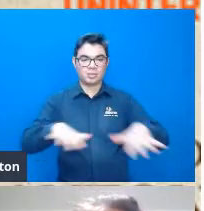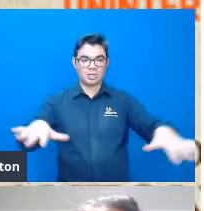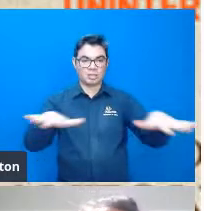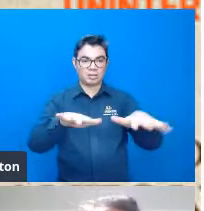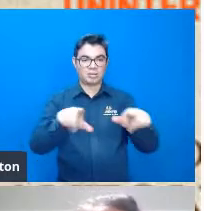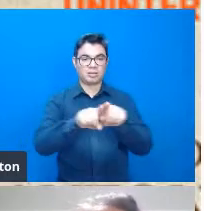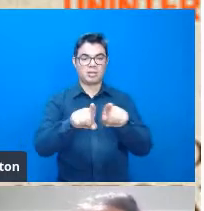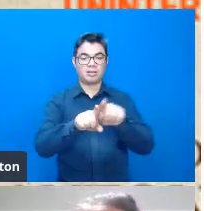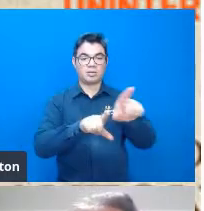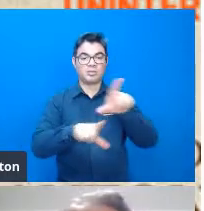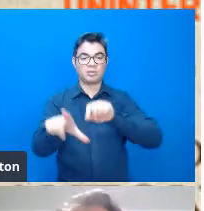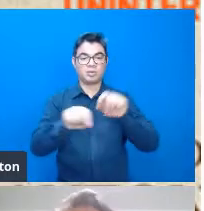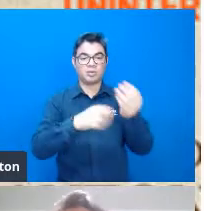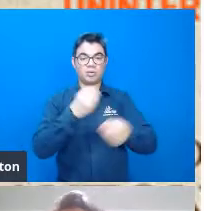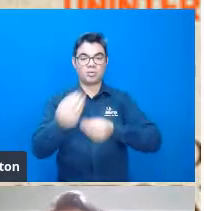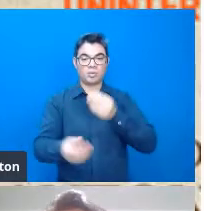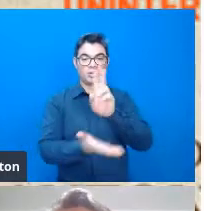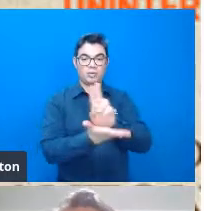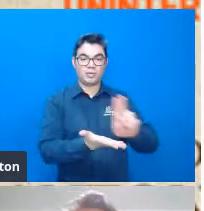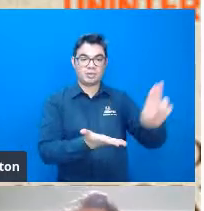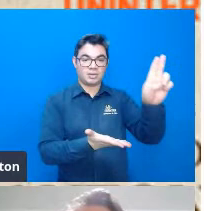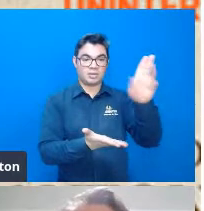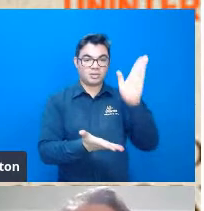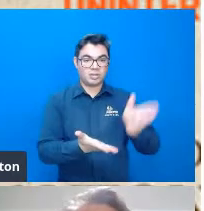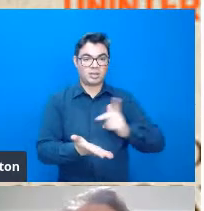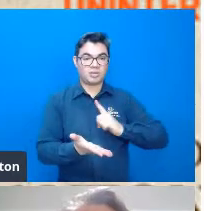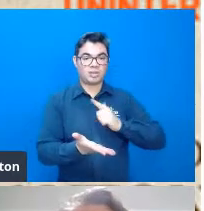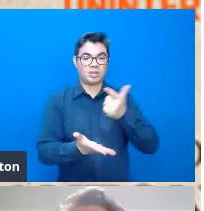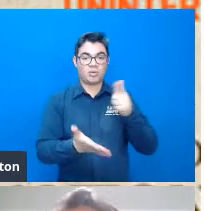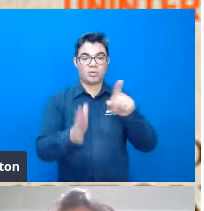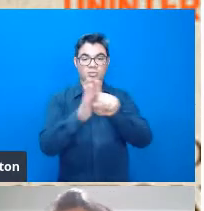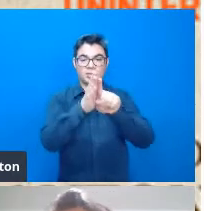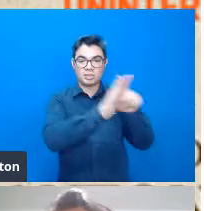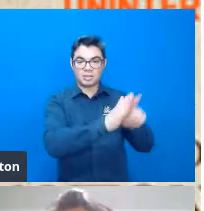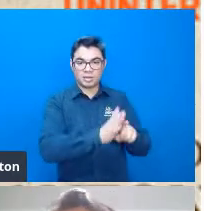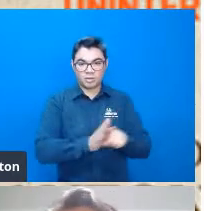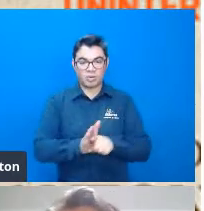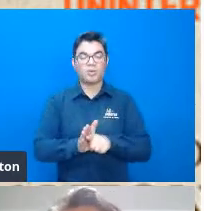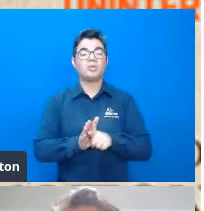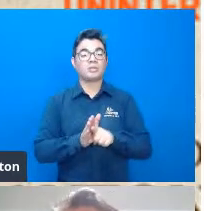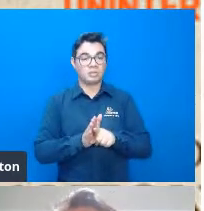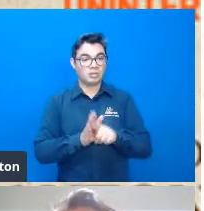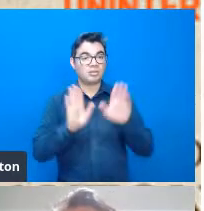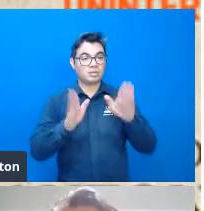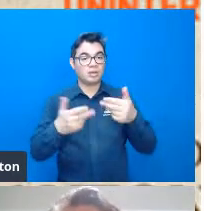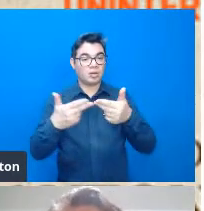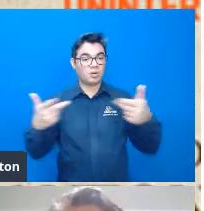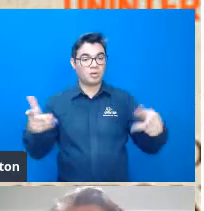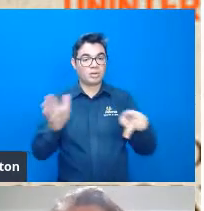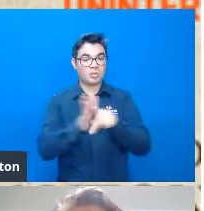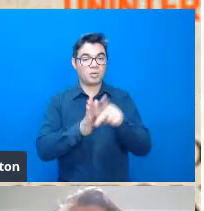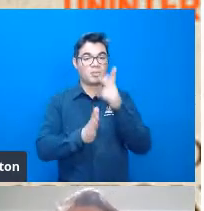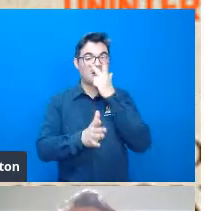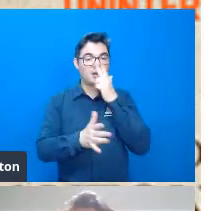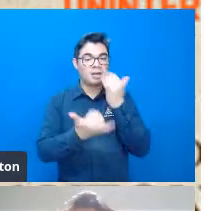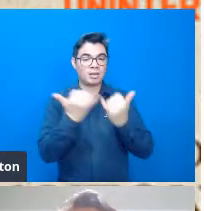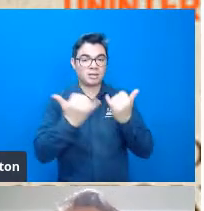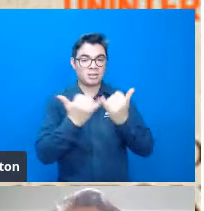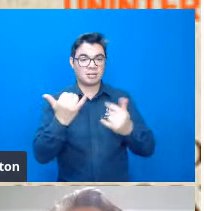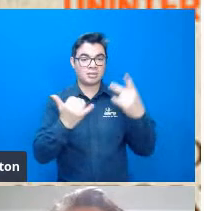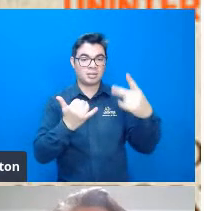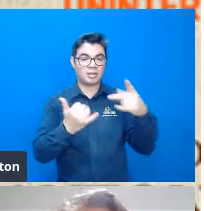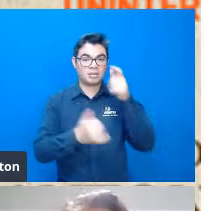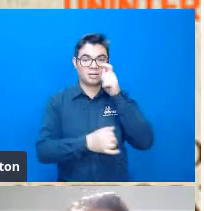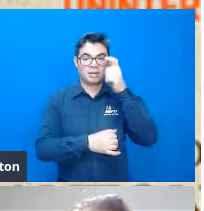então ele escolheu essa universidade que já havia outros pesquisadores que abordavam coisas e pesquisas parecidas com a que ele se